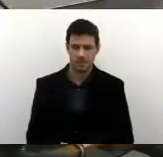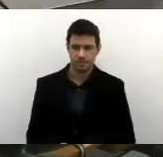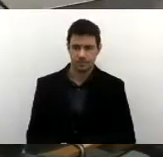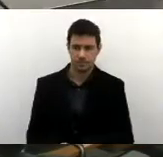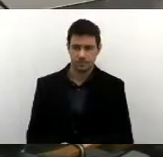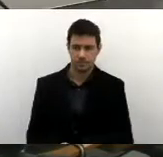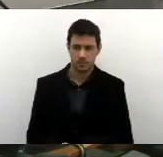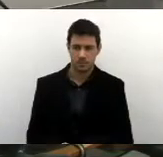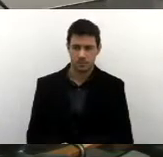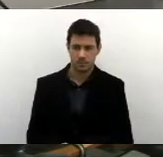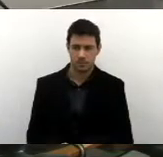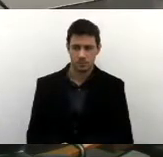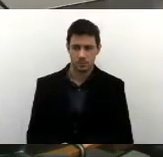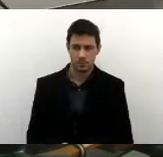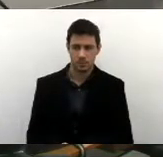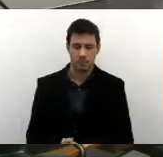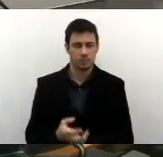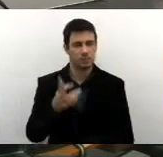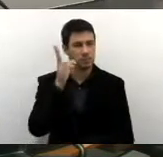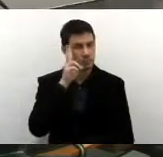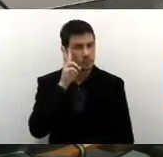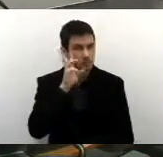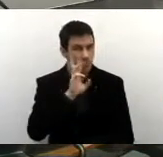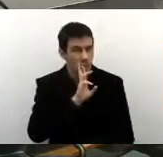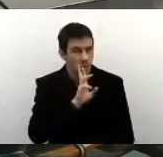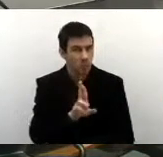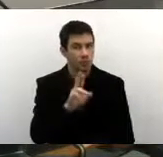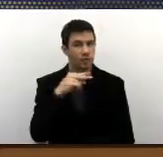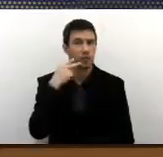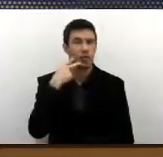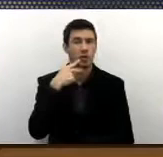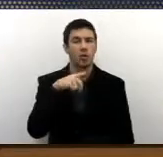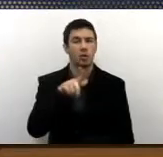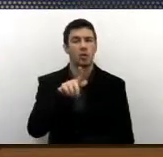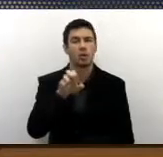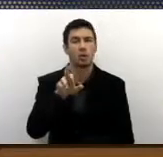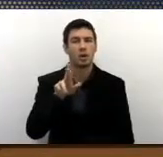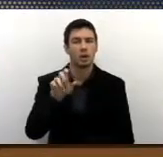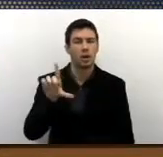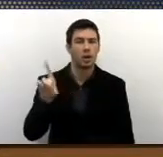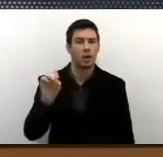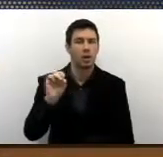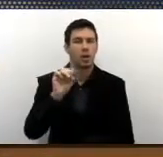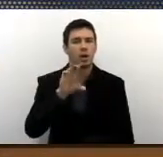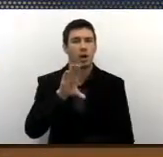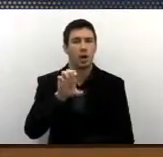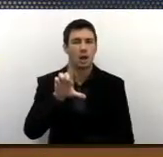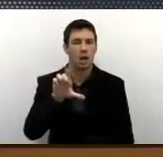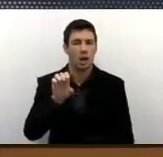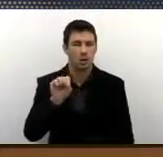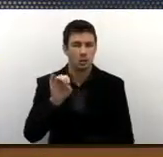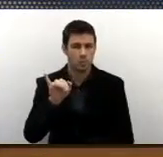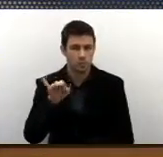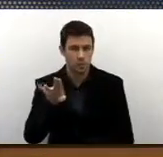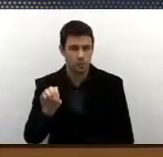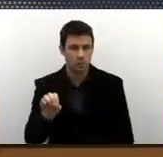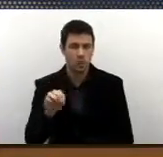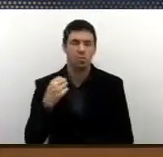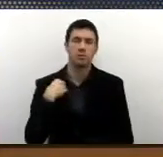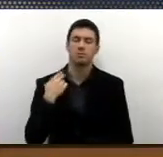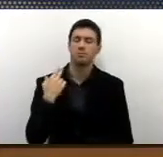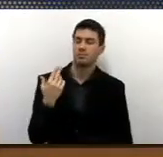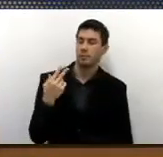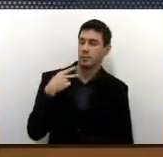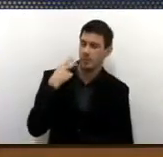lembrar, respondendo ao nobre vereador Geraldo Celestino, cadê? Ah, está aqui. Nobre vereador, nós não,